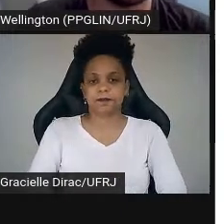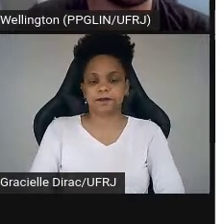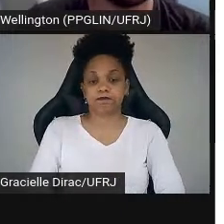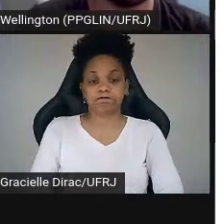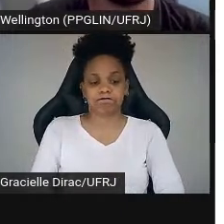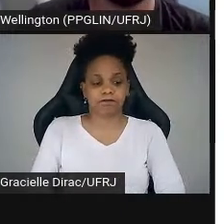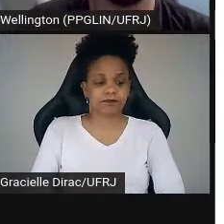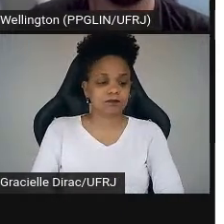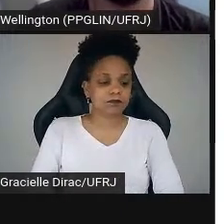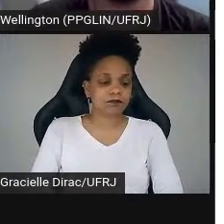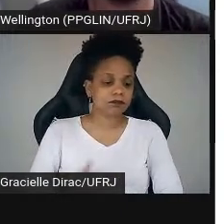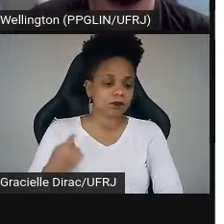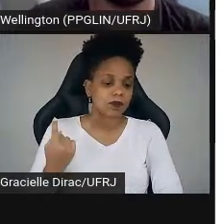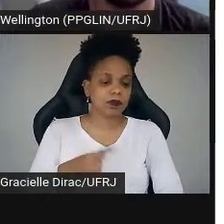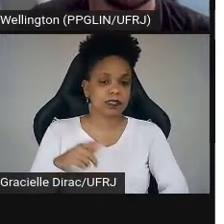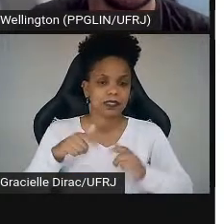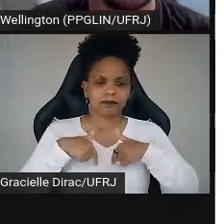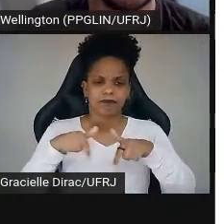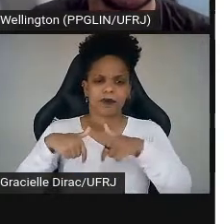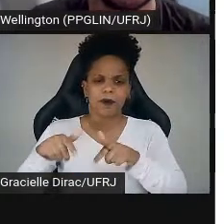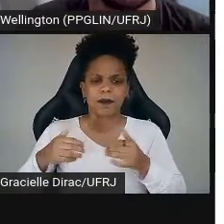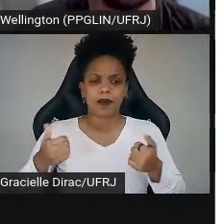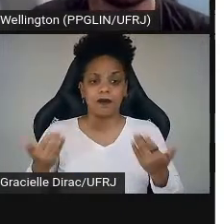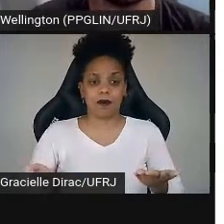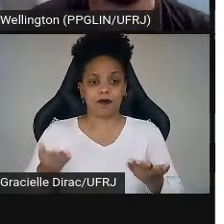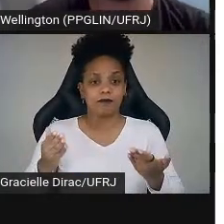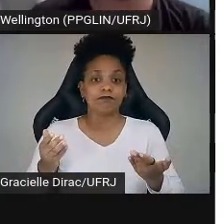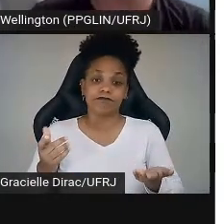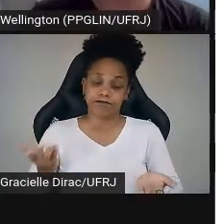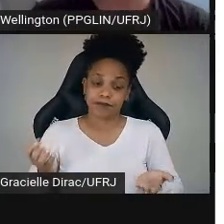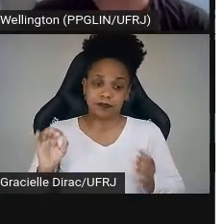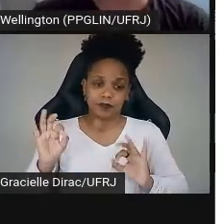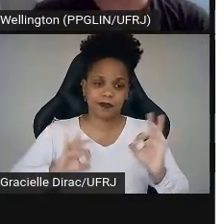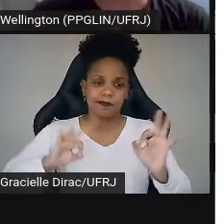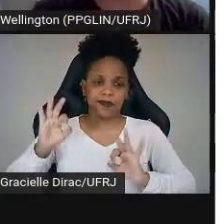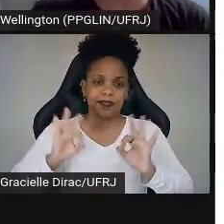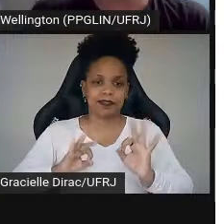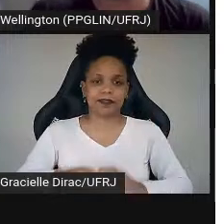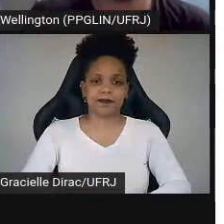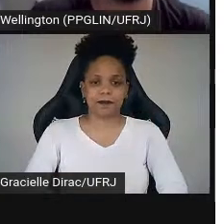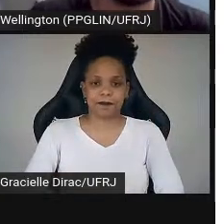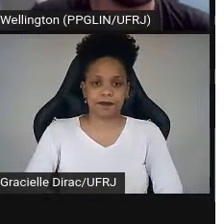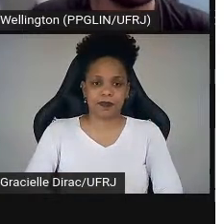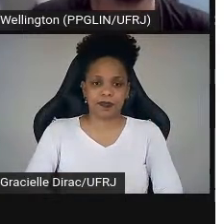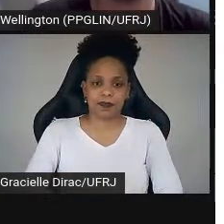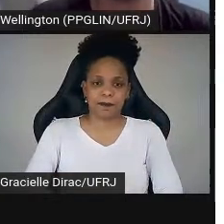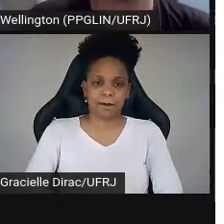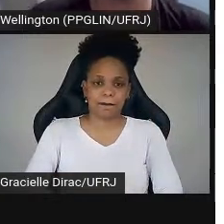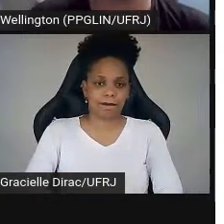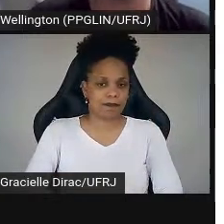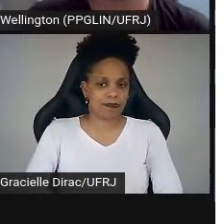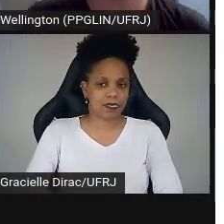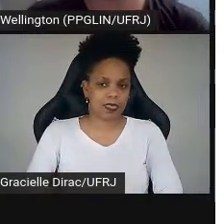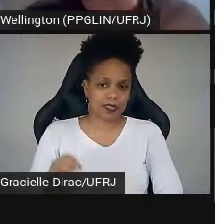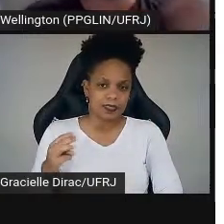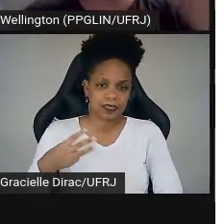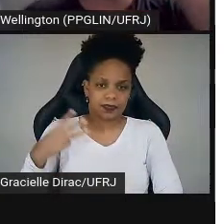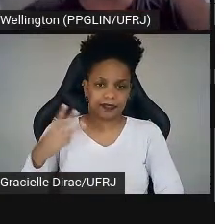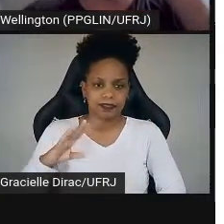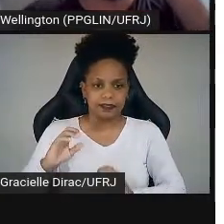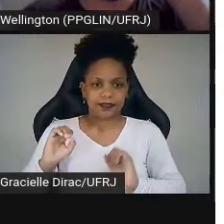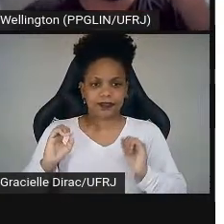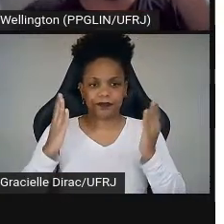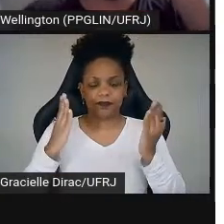faz, no fim das contas, quais são os eventos que a gente organiza? Nós temos três eventos anuais. Esses dois